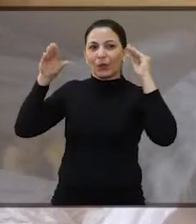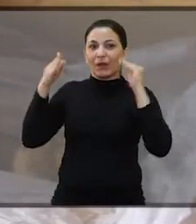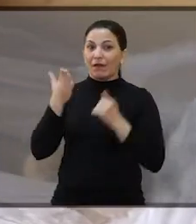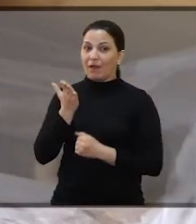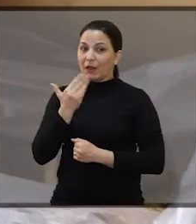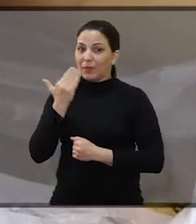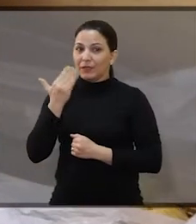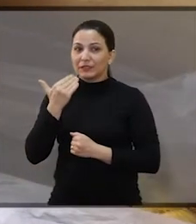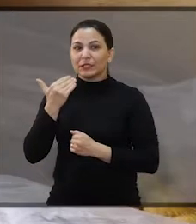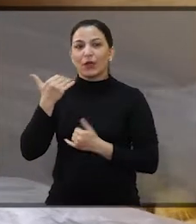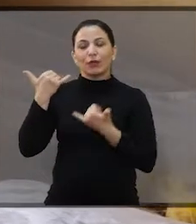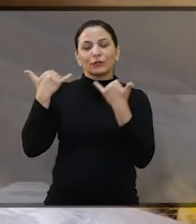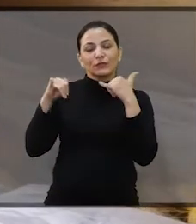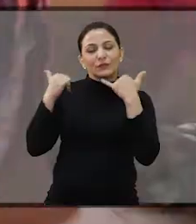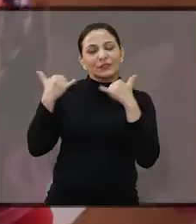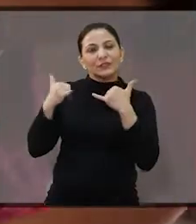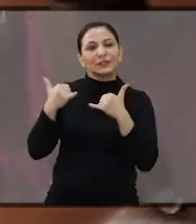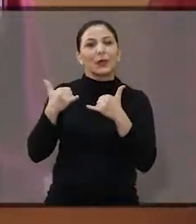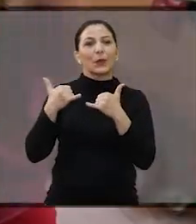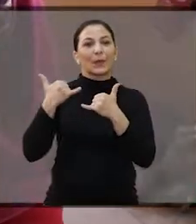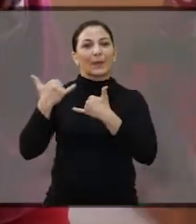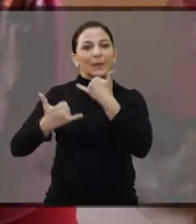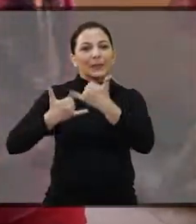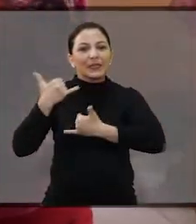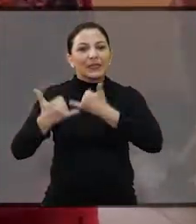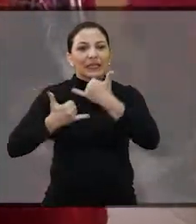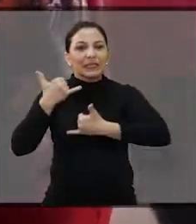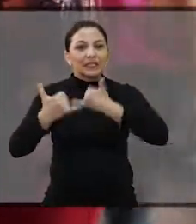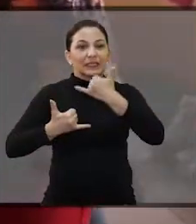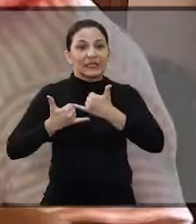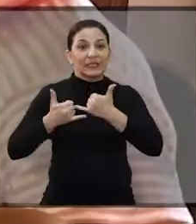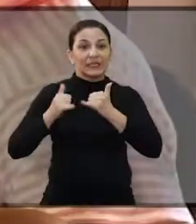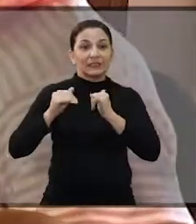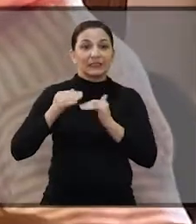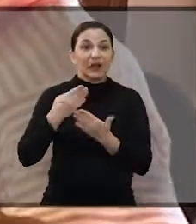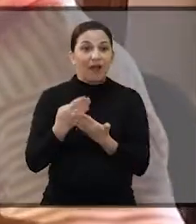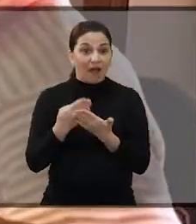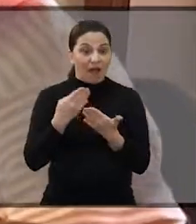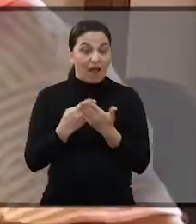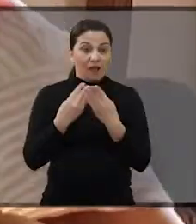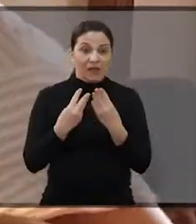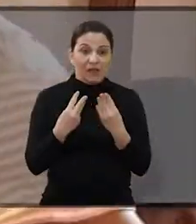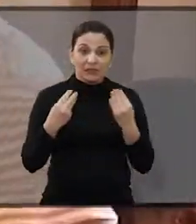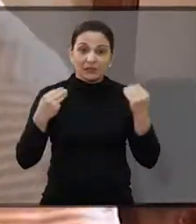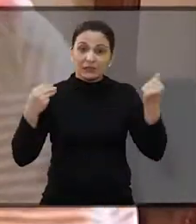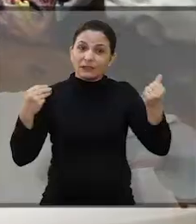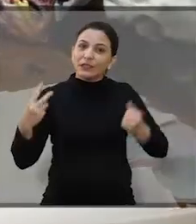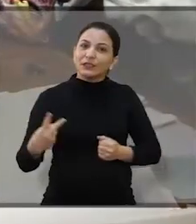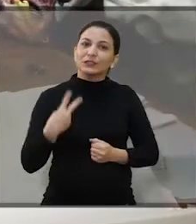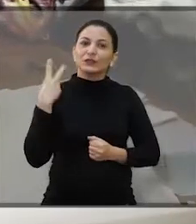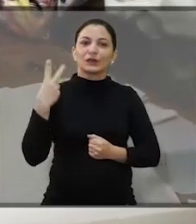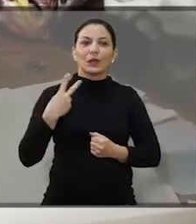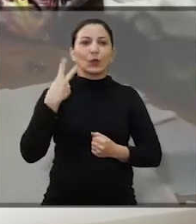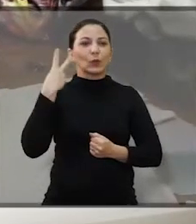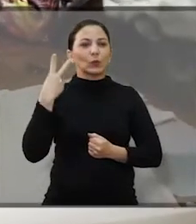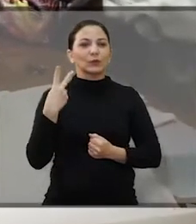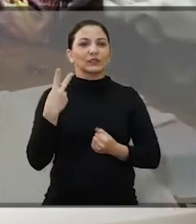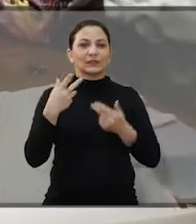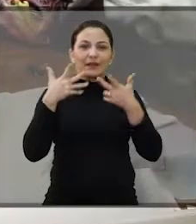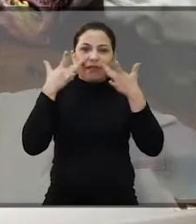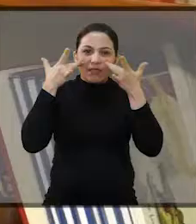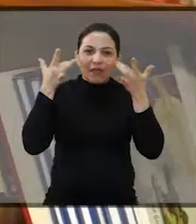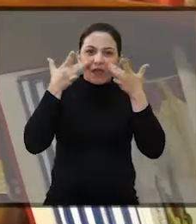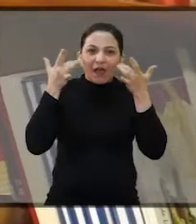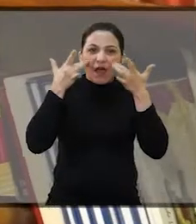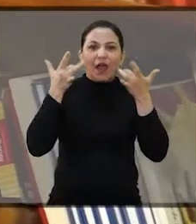recebem alimentação de qualidade, se divertem, podem ser meninas-crianças com as bonecas. Tem aulas de educação para